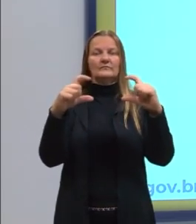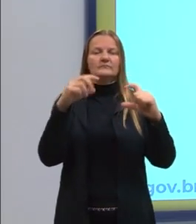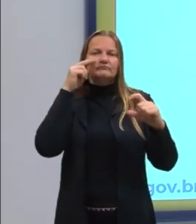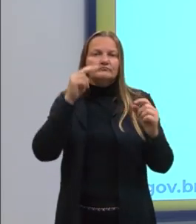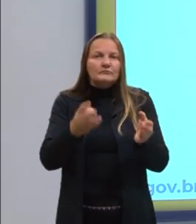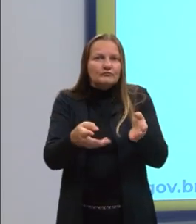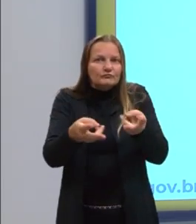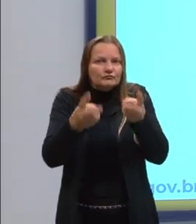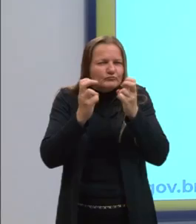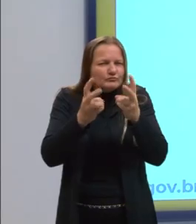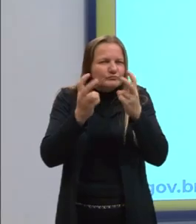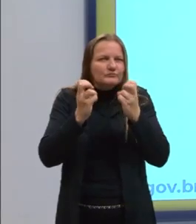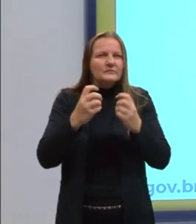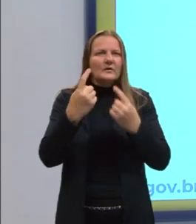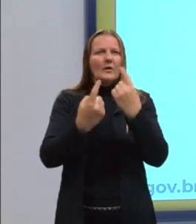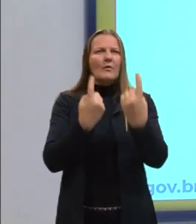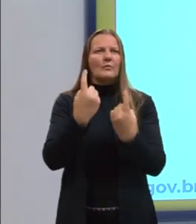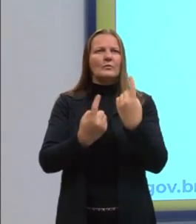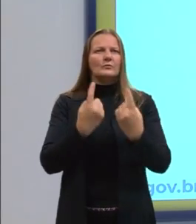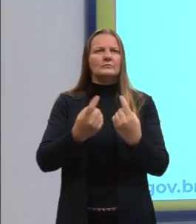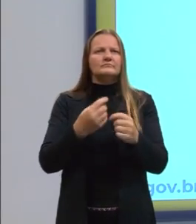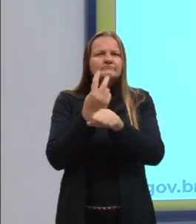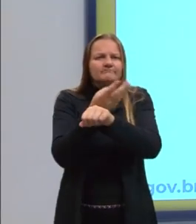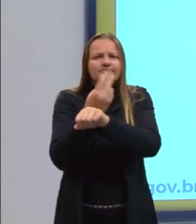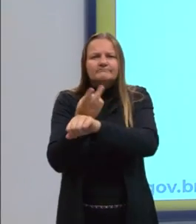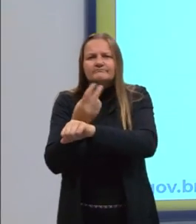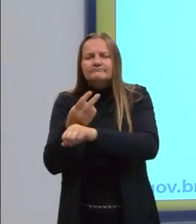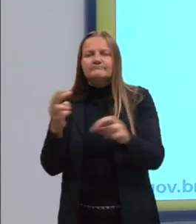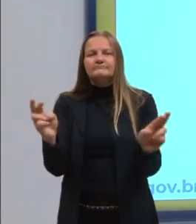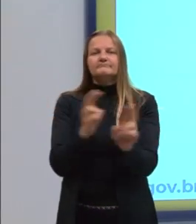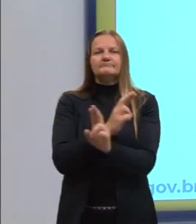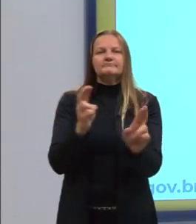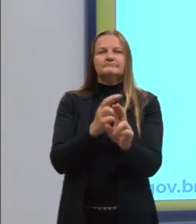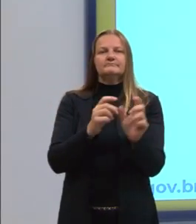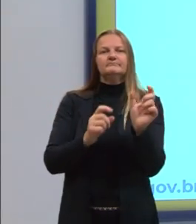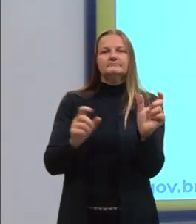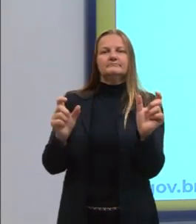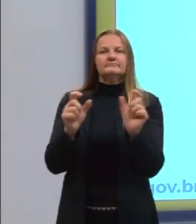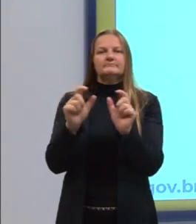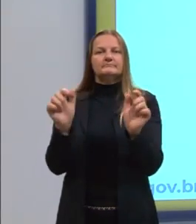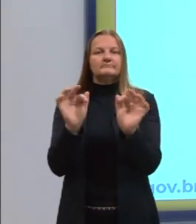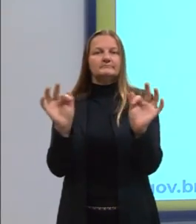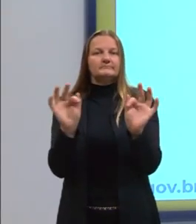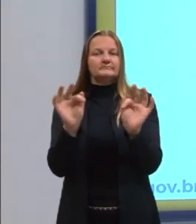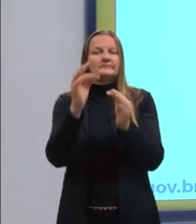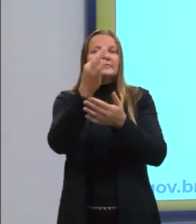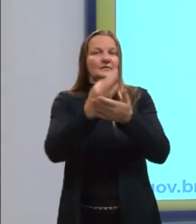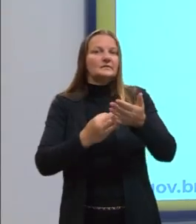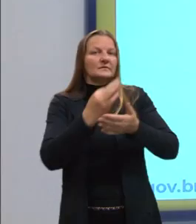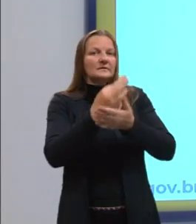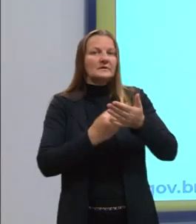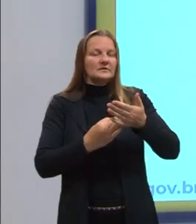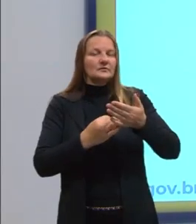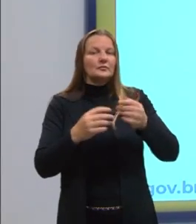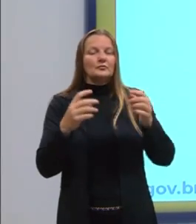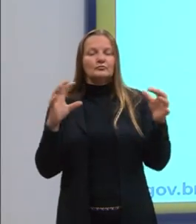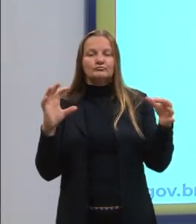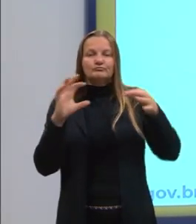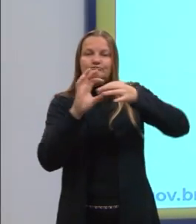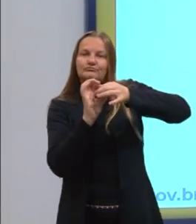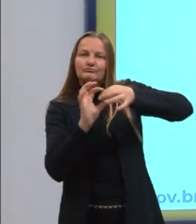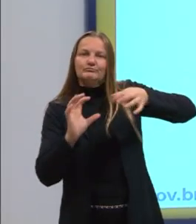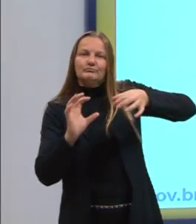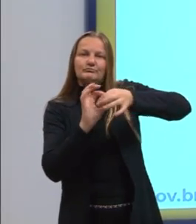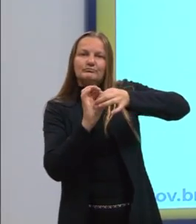E existem outros casos que a gente vai ter que fazer a relação com outras orações do texto para identificar